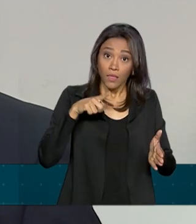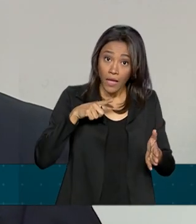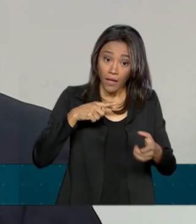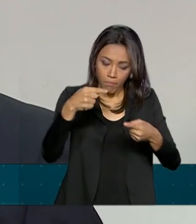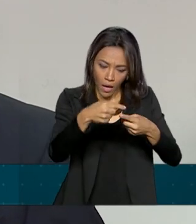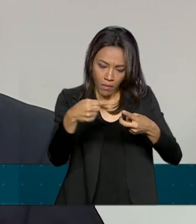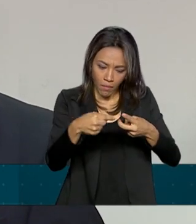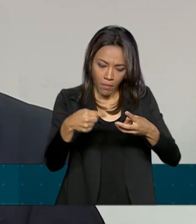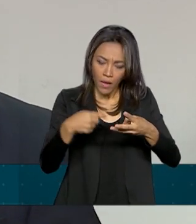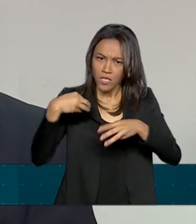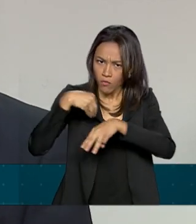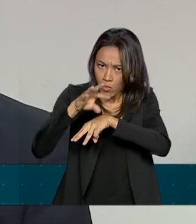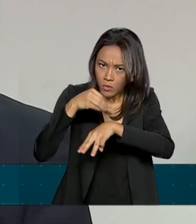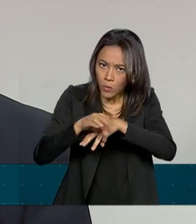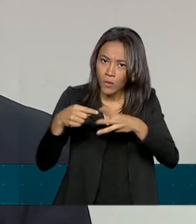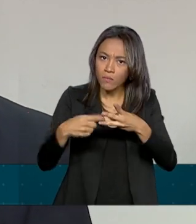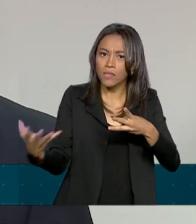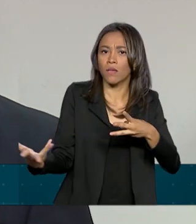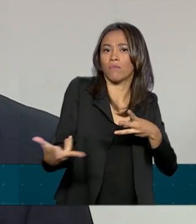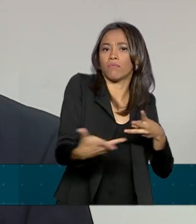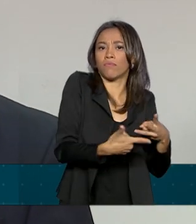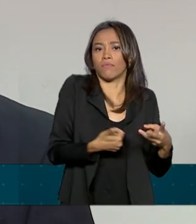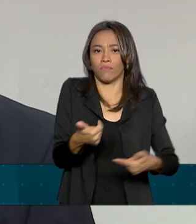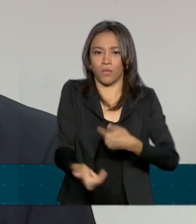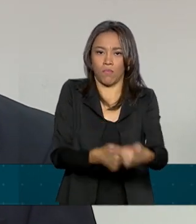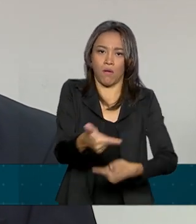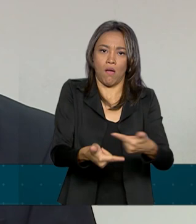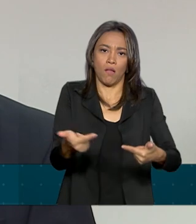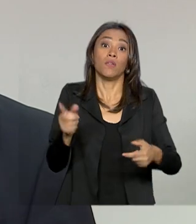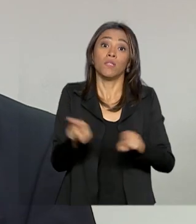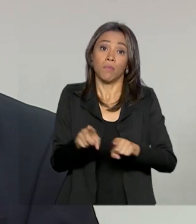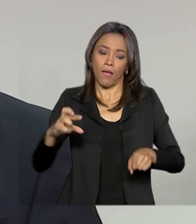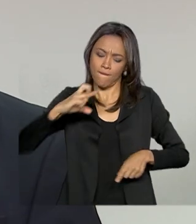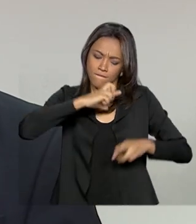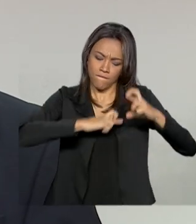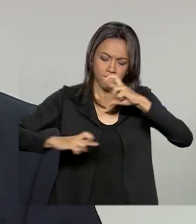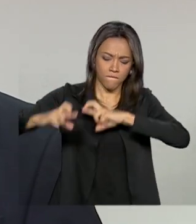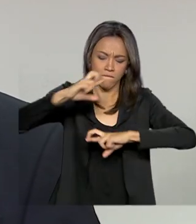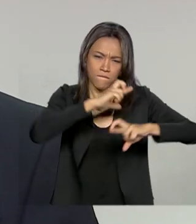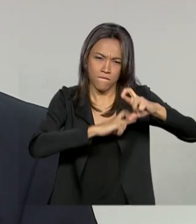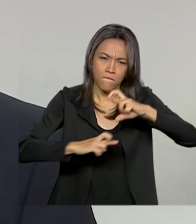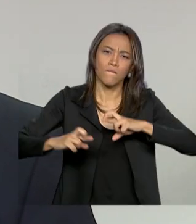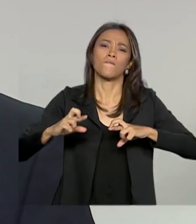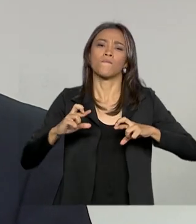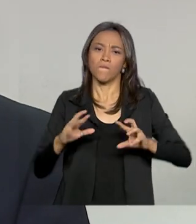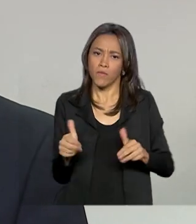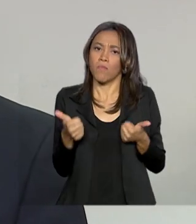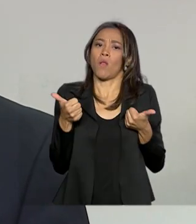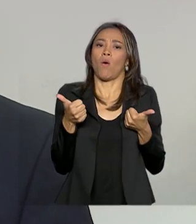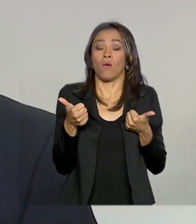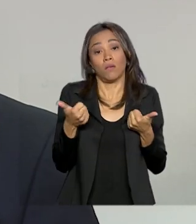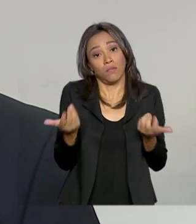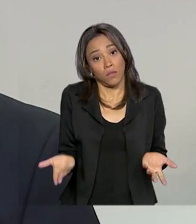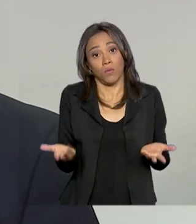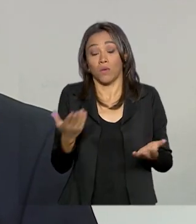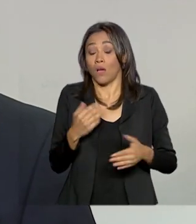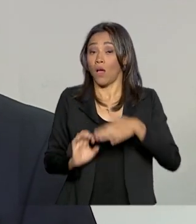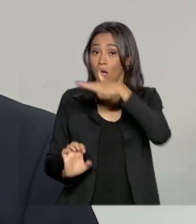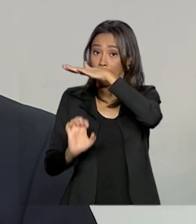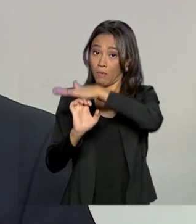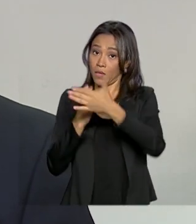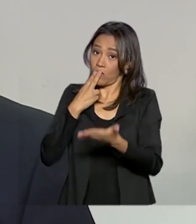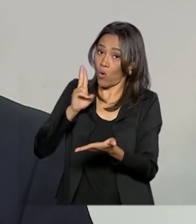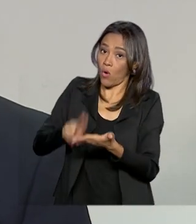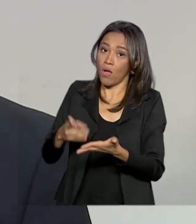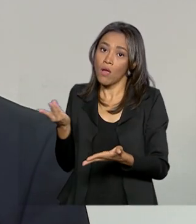aprimorar e ter mais eficiência na fiscalização. Consequentemente, os correios poderão, de forma mais